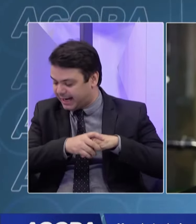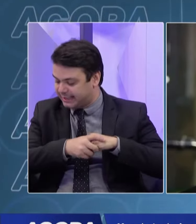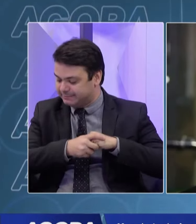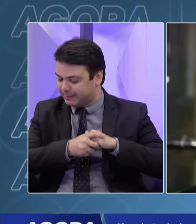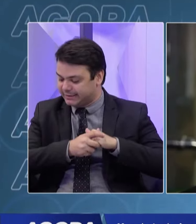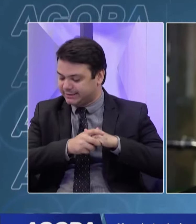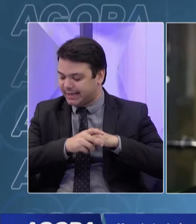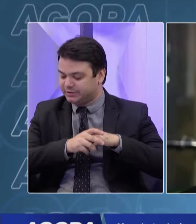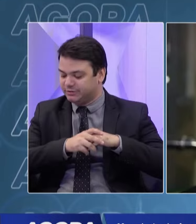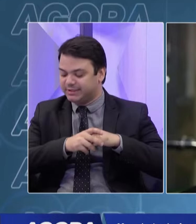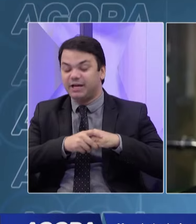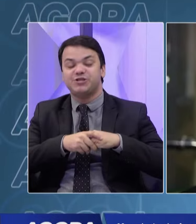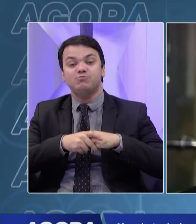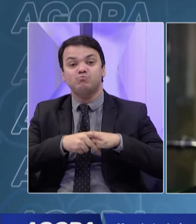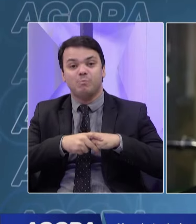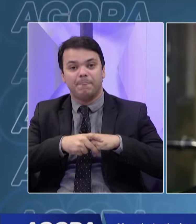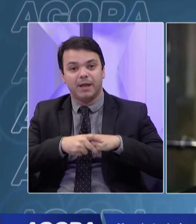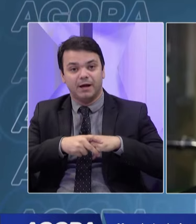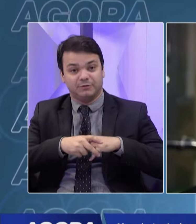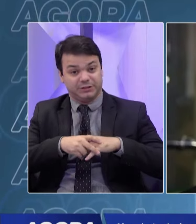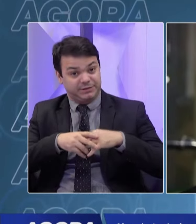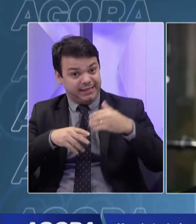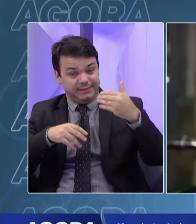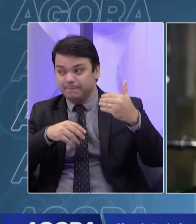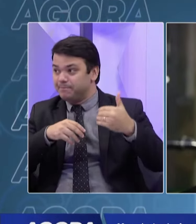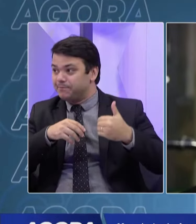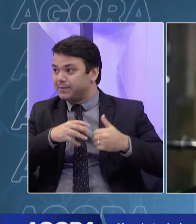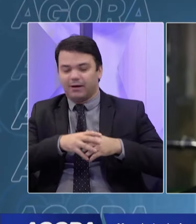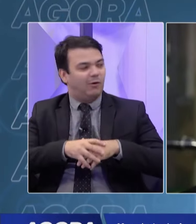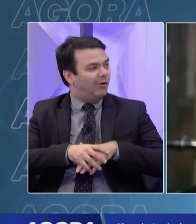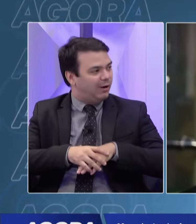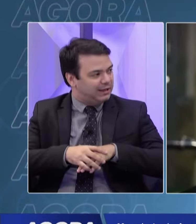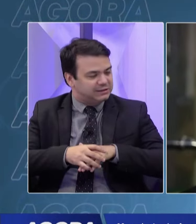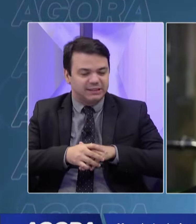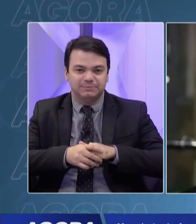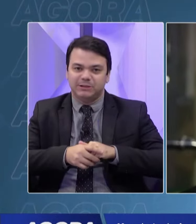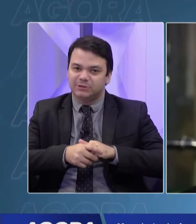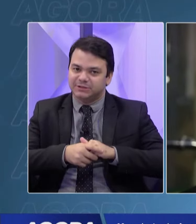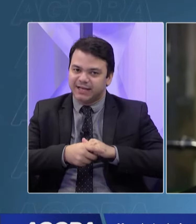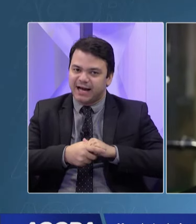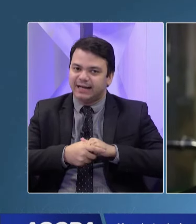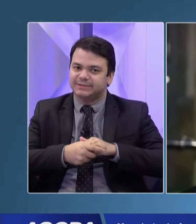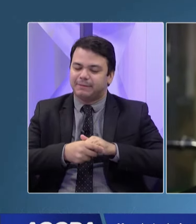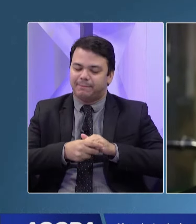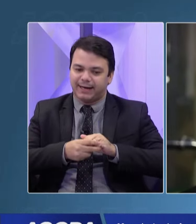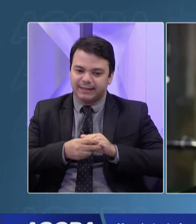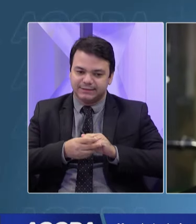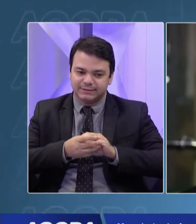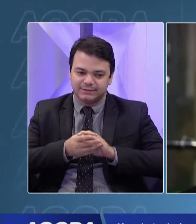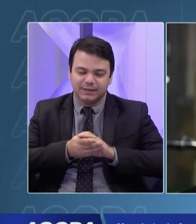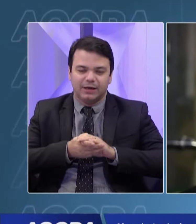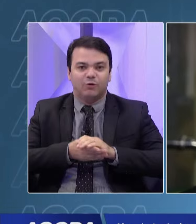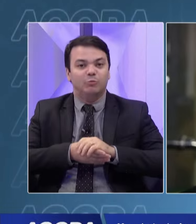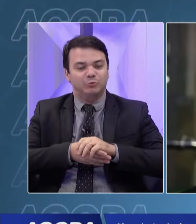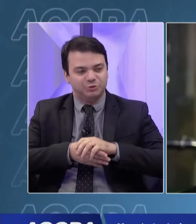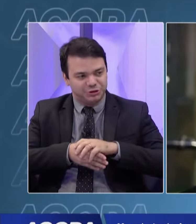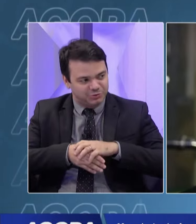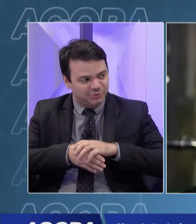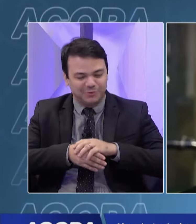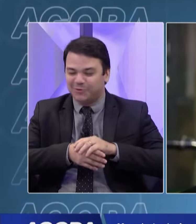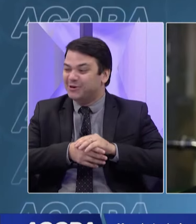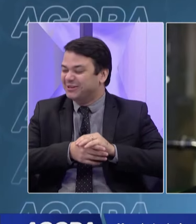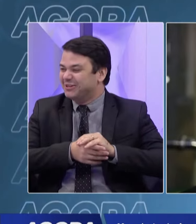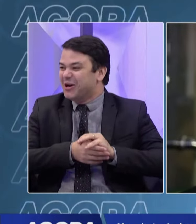para a Saad Suderte 1. Ah, o gato guerreiro é... Olha, R$ 3 milhões, rapaz. Rugiu alto. O